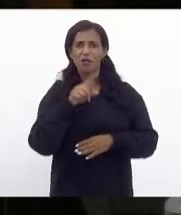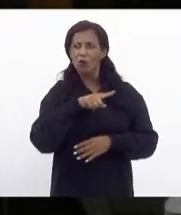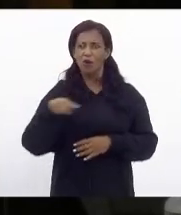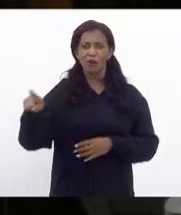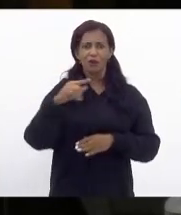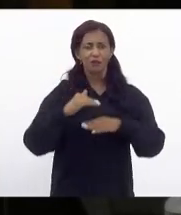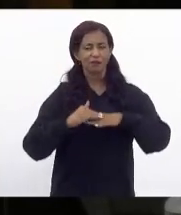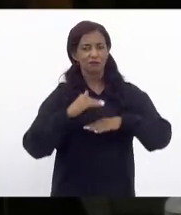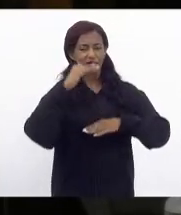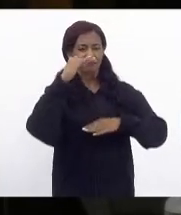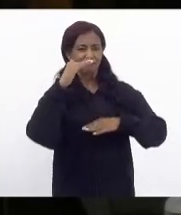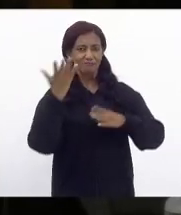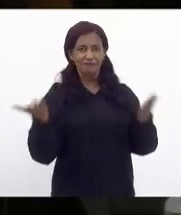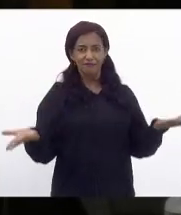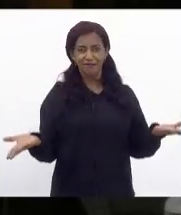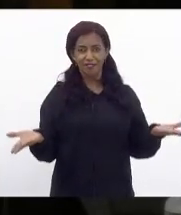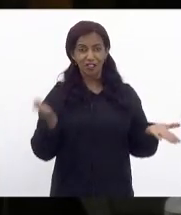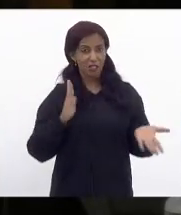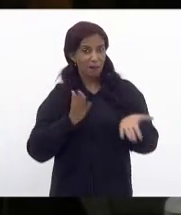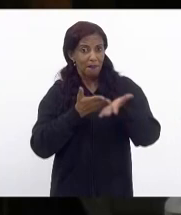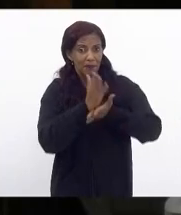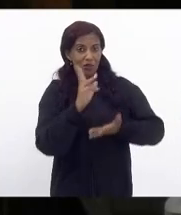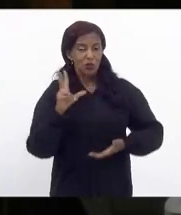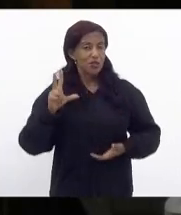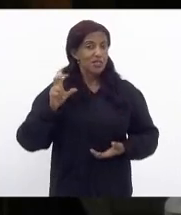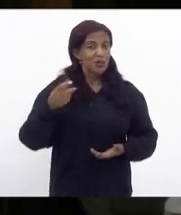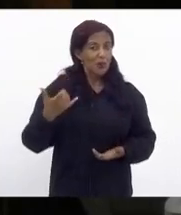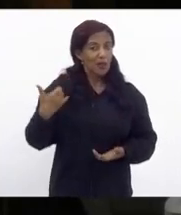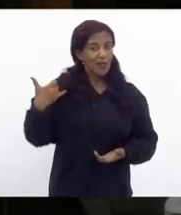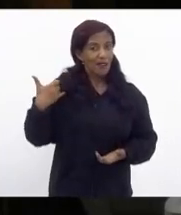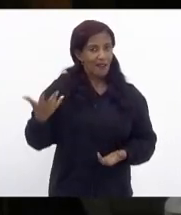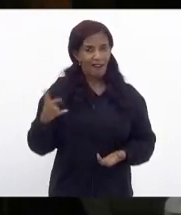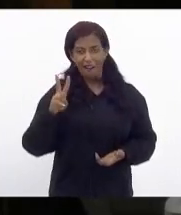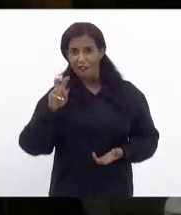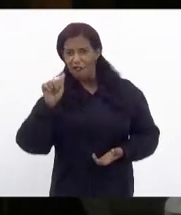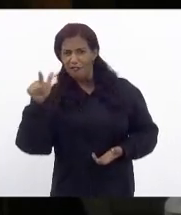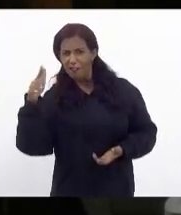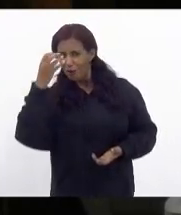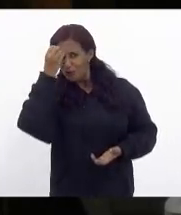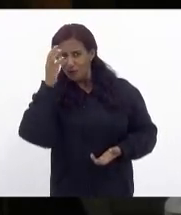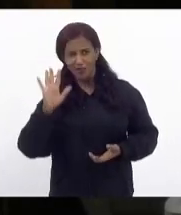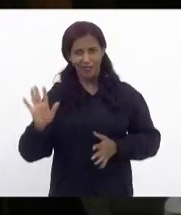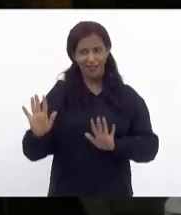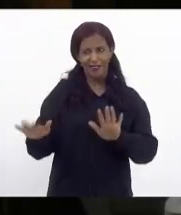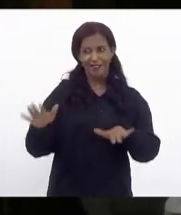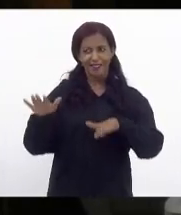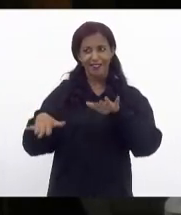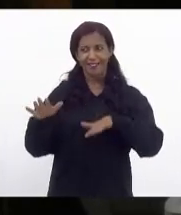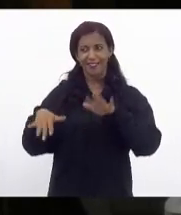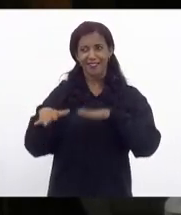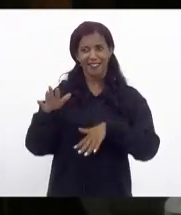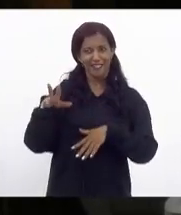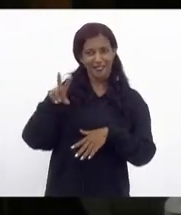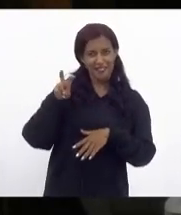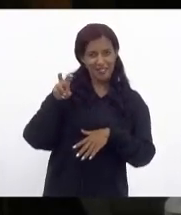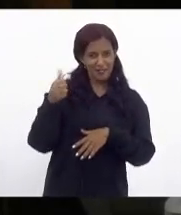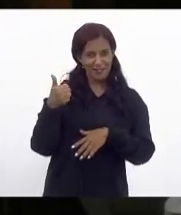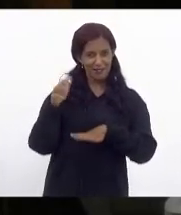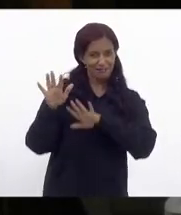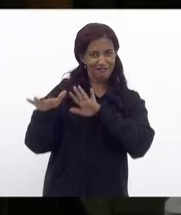pelo menos dos 50 anos a gente já passou o Val não sei também o Val está com 51